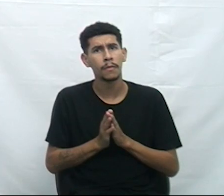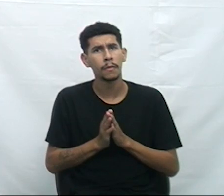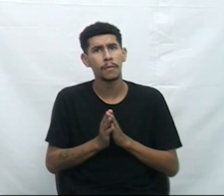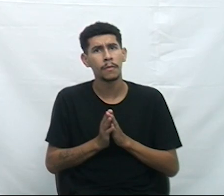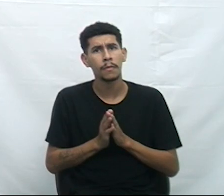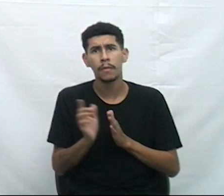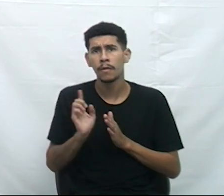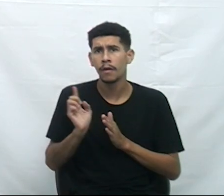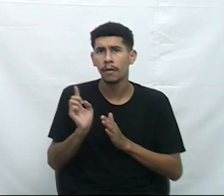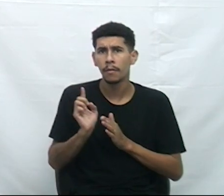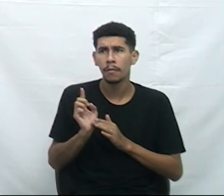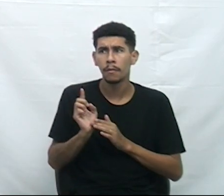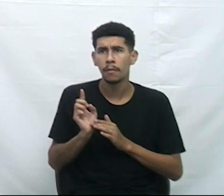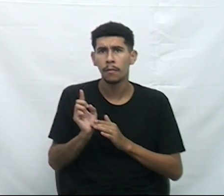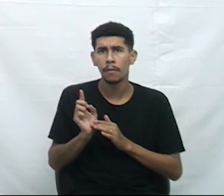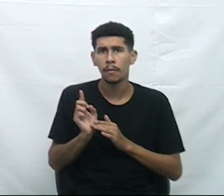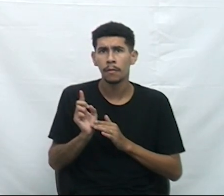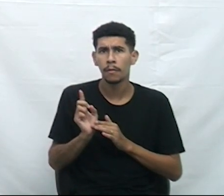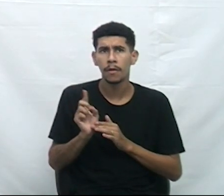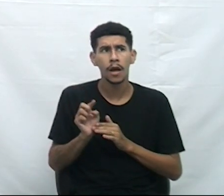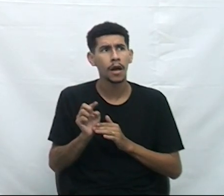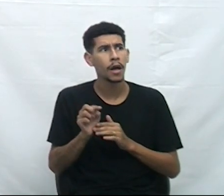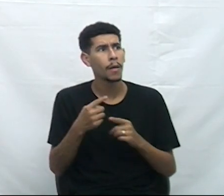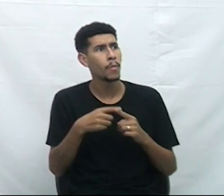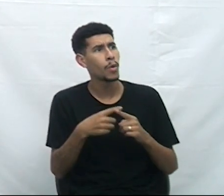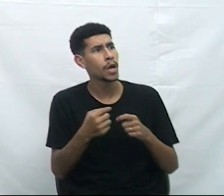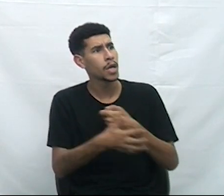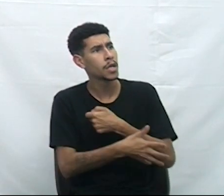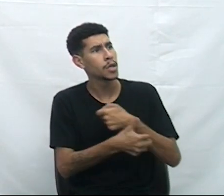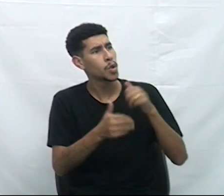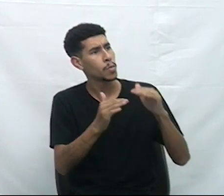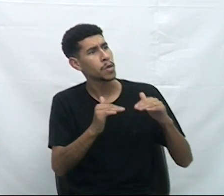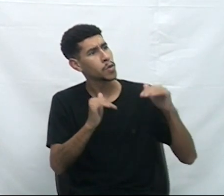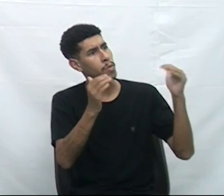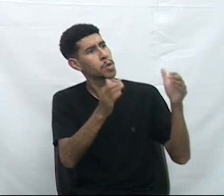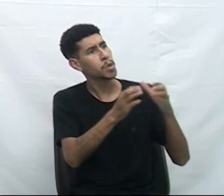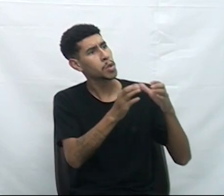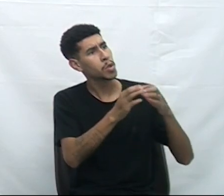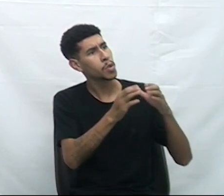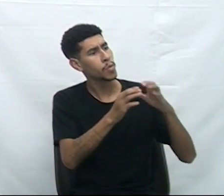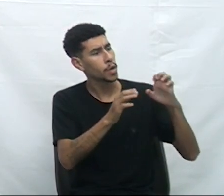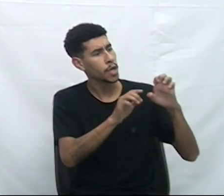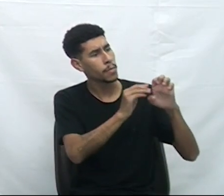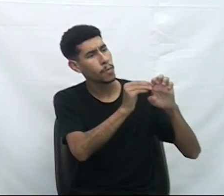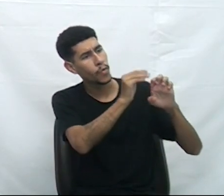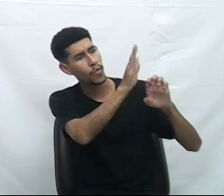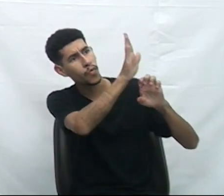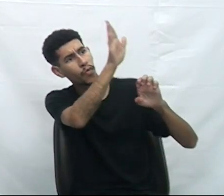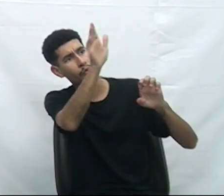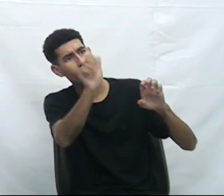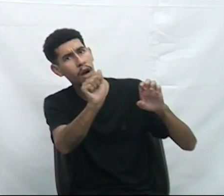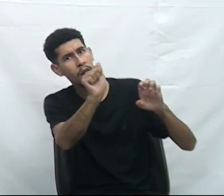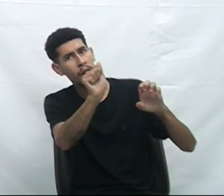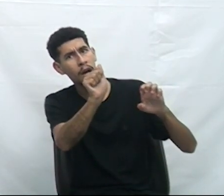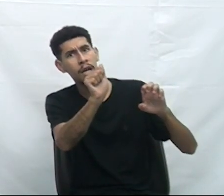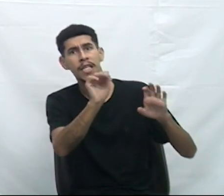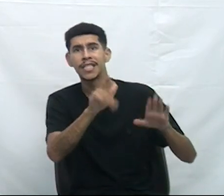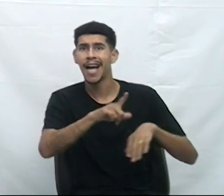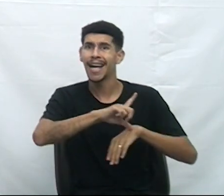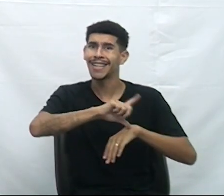Não, não, não é essa aqui. Foi quando o Cristiuma subiu da série B para a série A. Infelizmente.